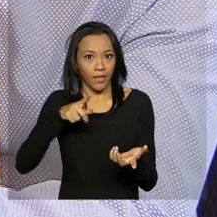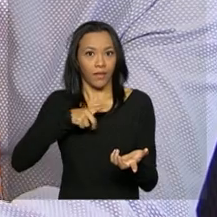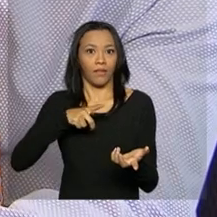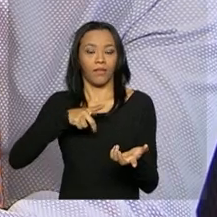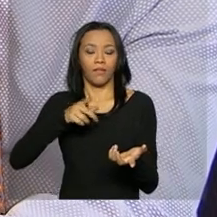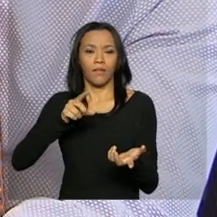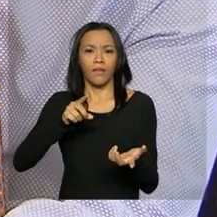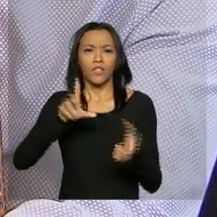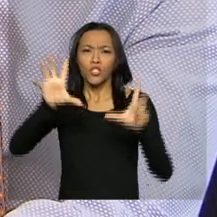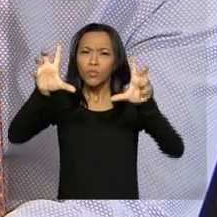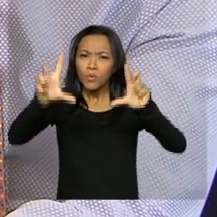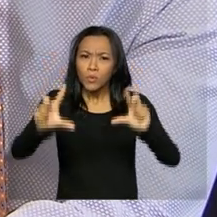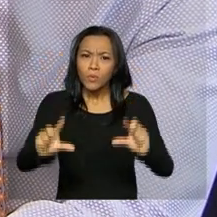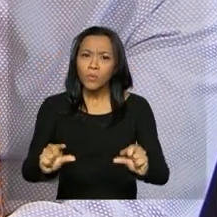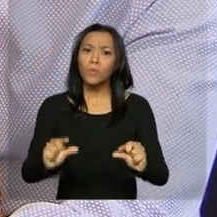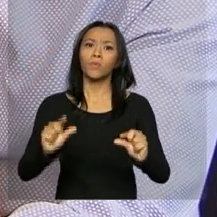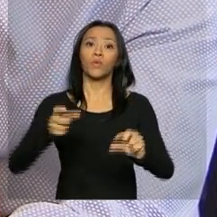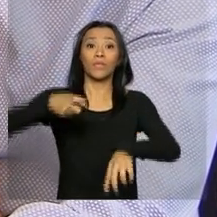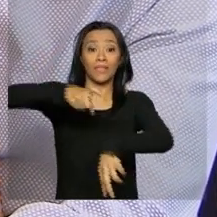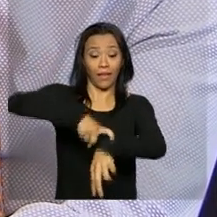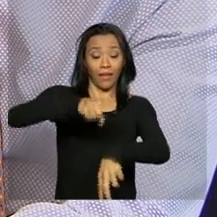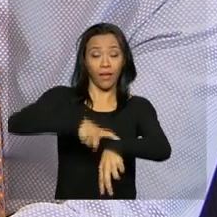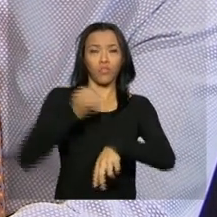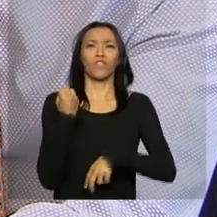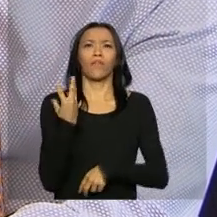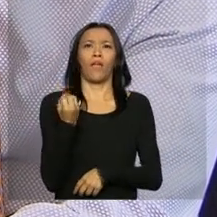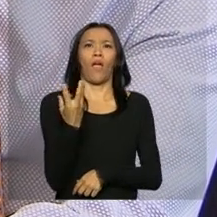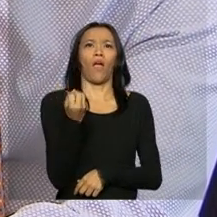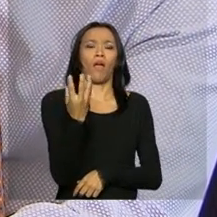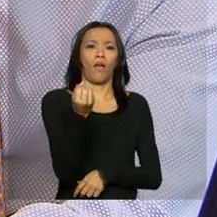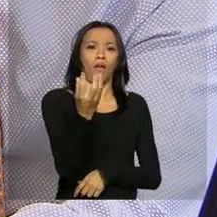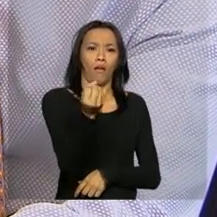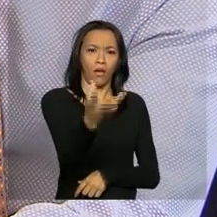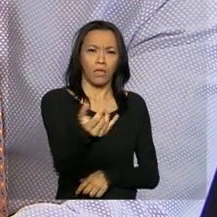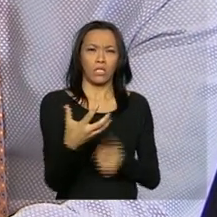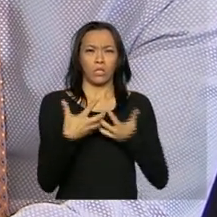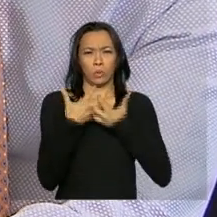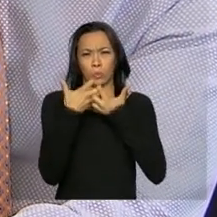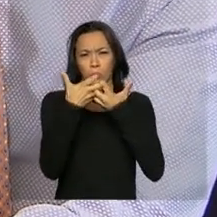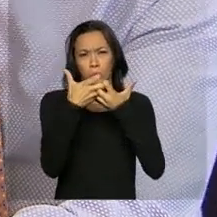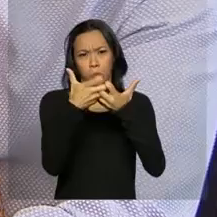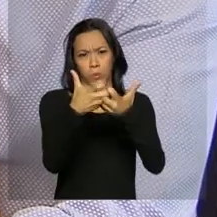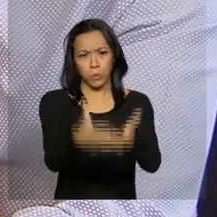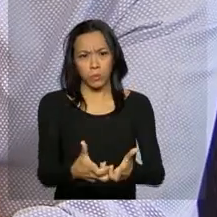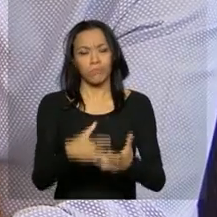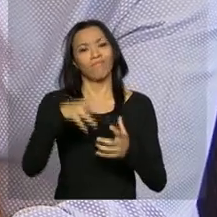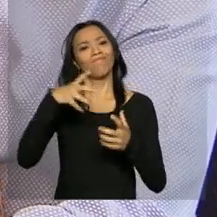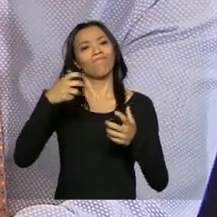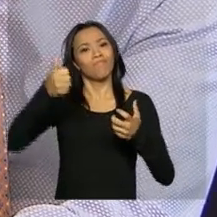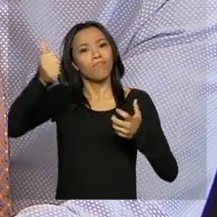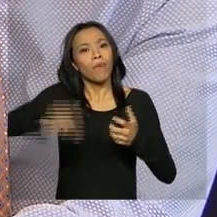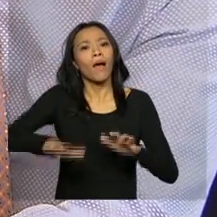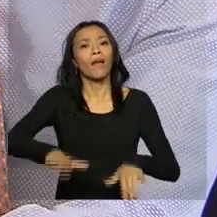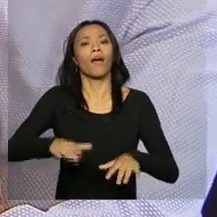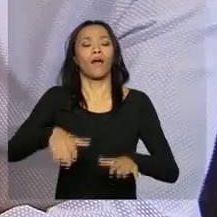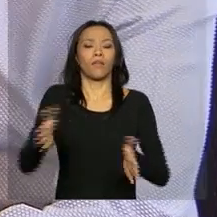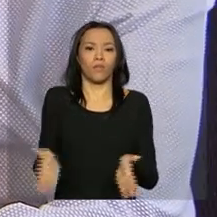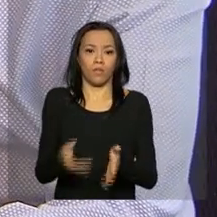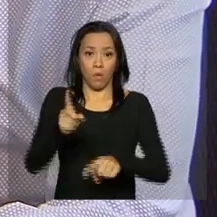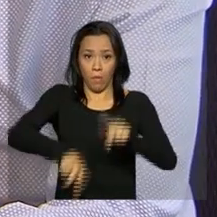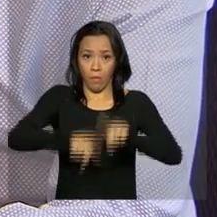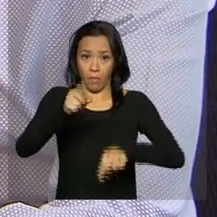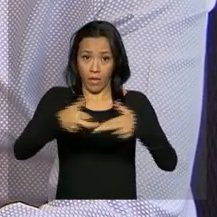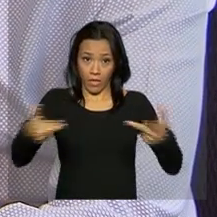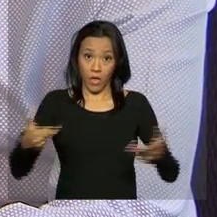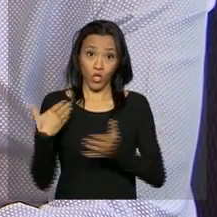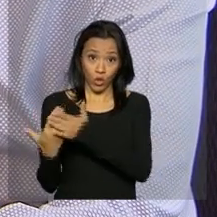partir da diminuição do tempo de viagem, da diminuição do frete, do barateamento do produto. Estudos